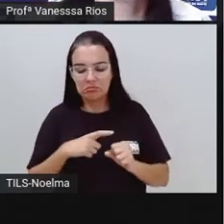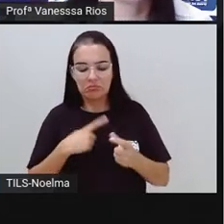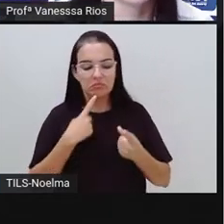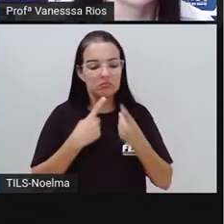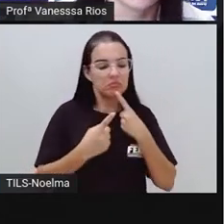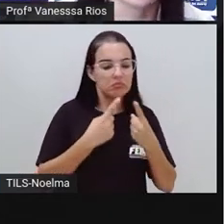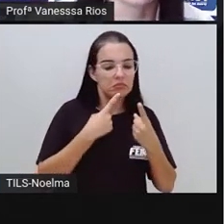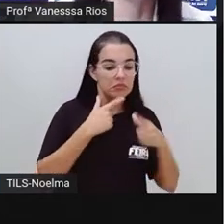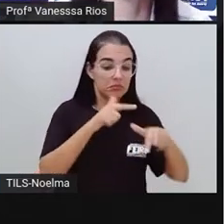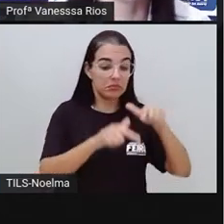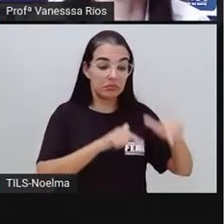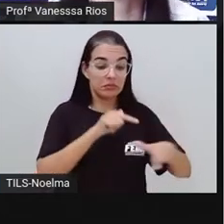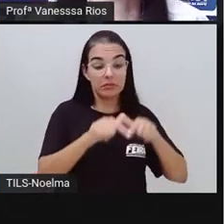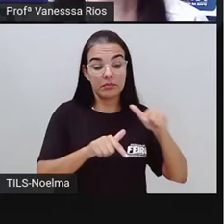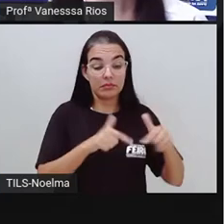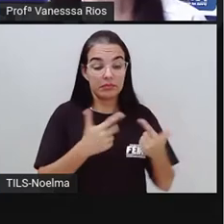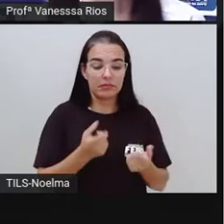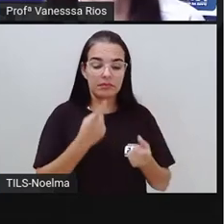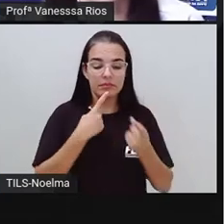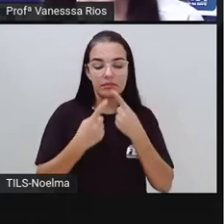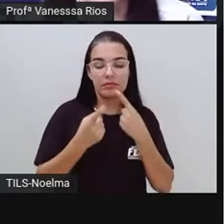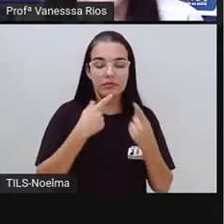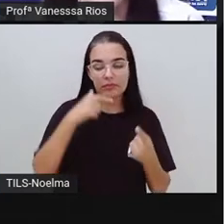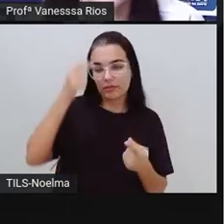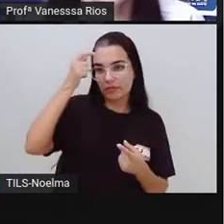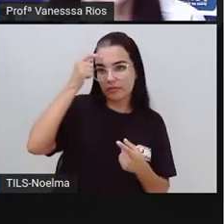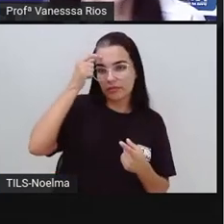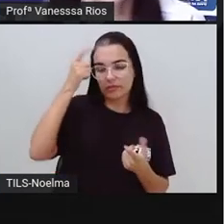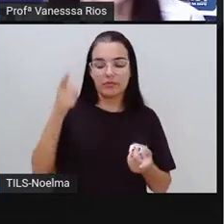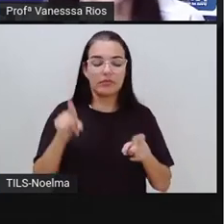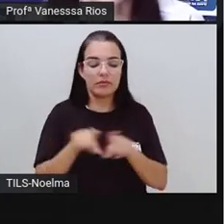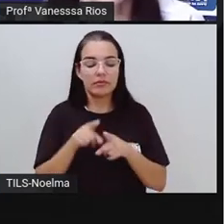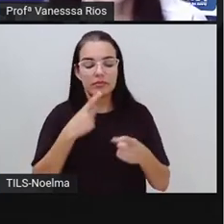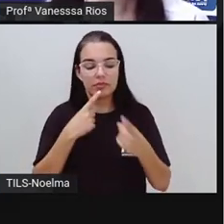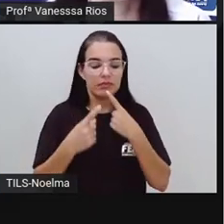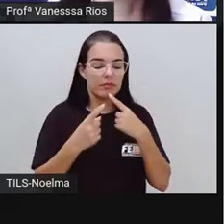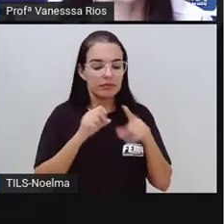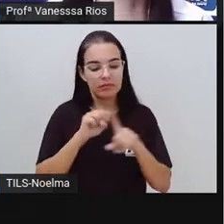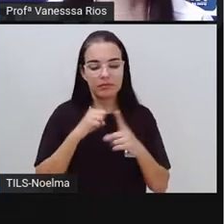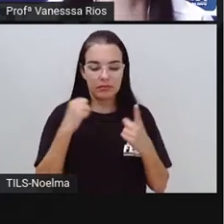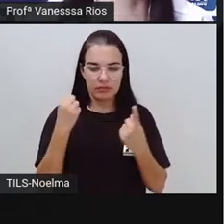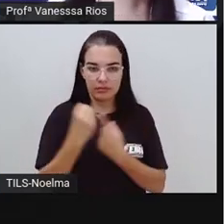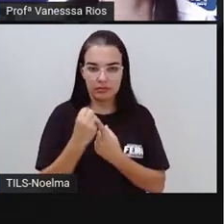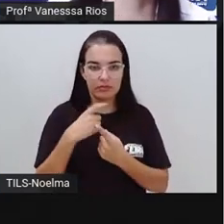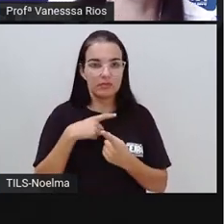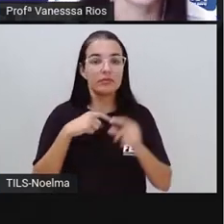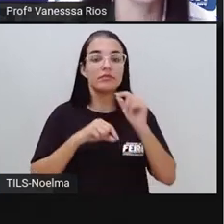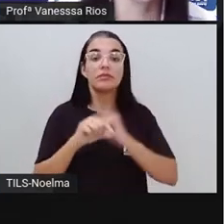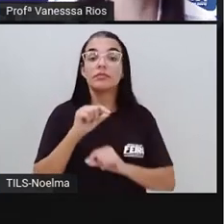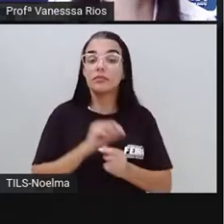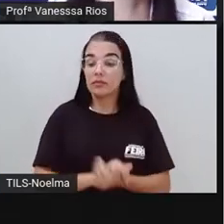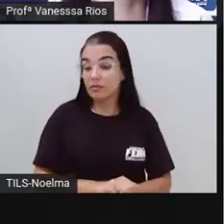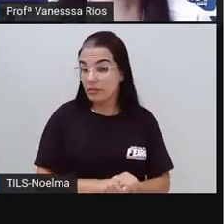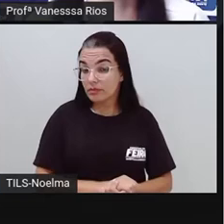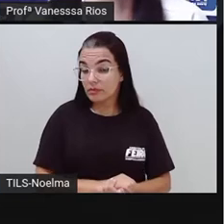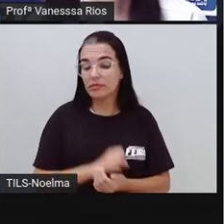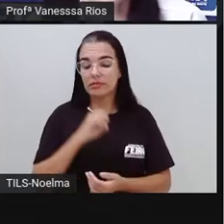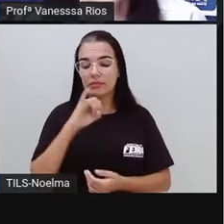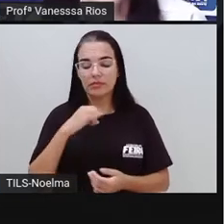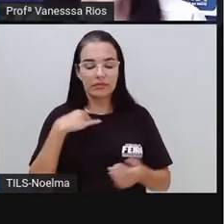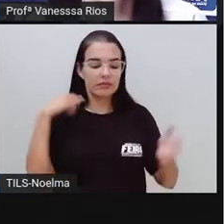uma entrevista psicológica, uma entrevista social, etc. Então o ato de perguntar e obter